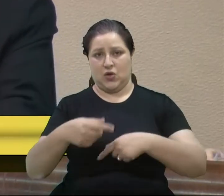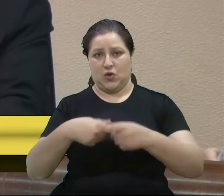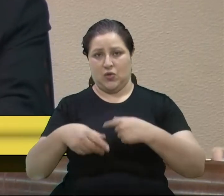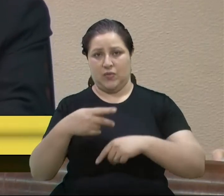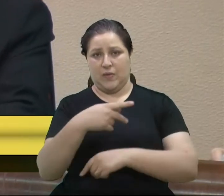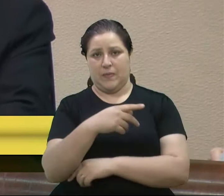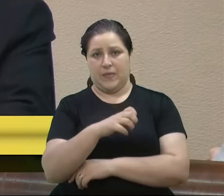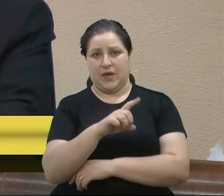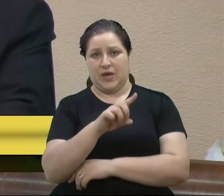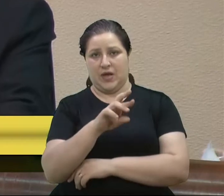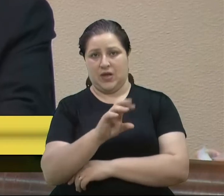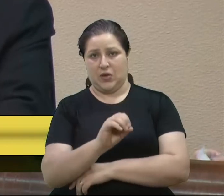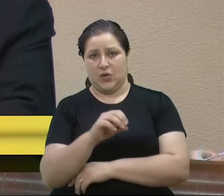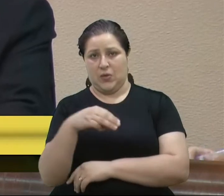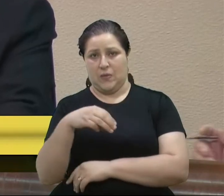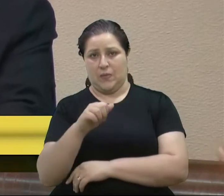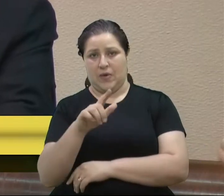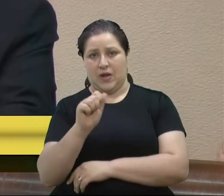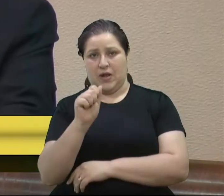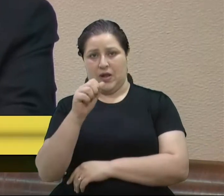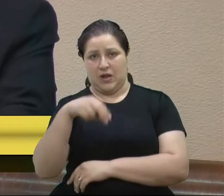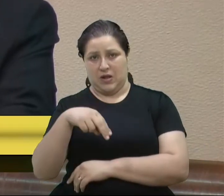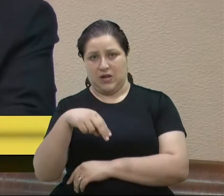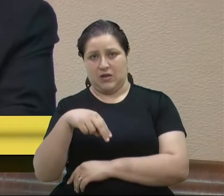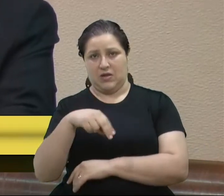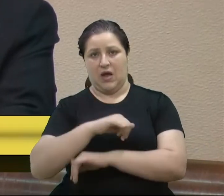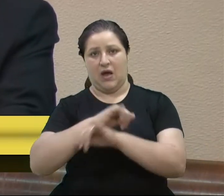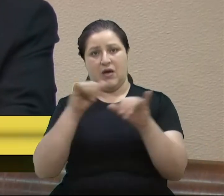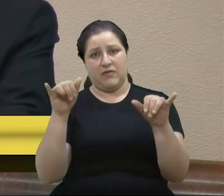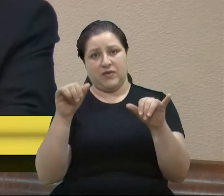protagonizaram a notícia de que a dívida do Estado estaria paga.